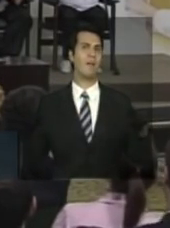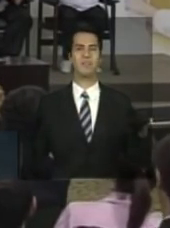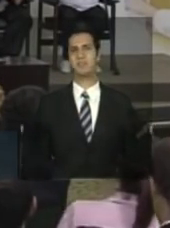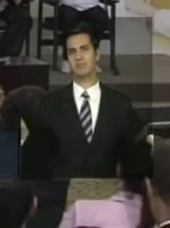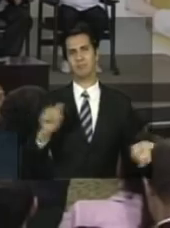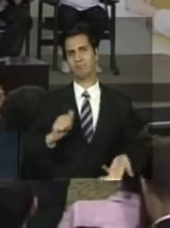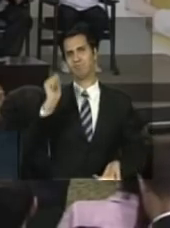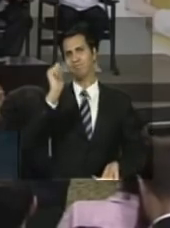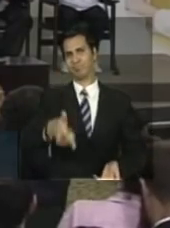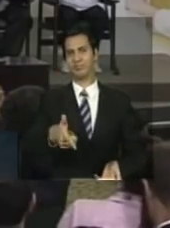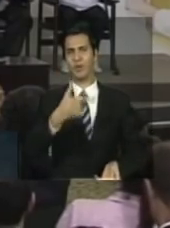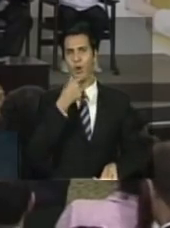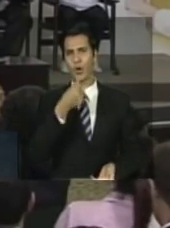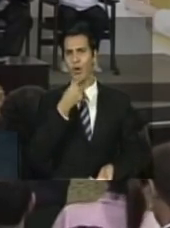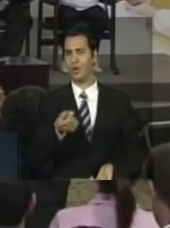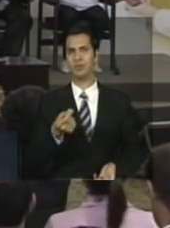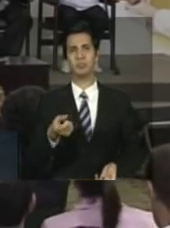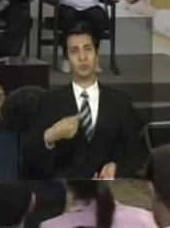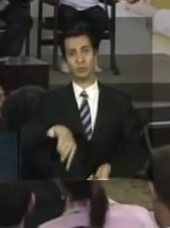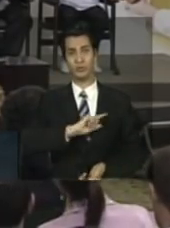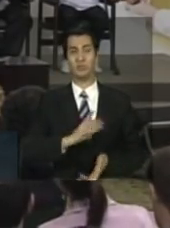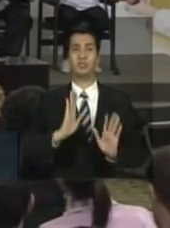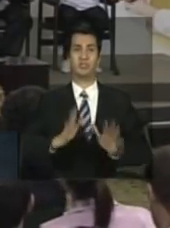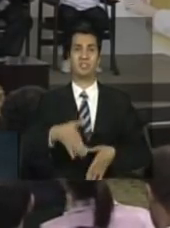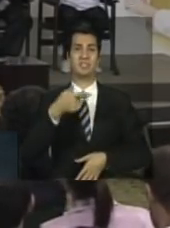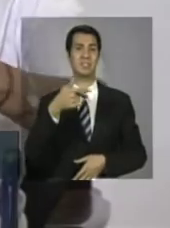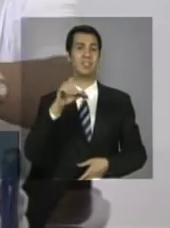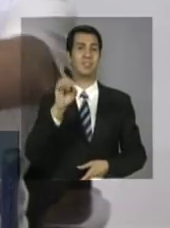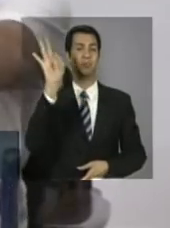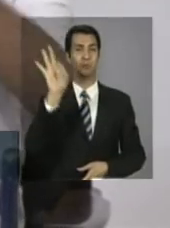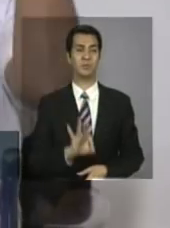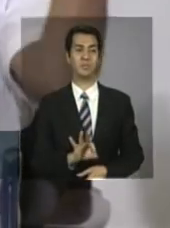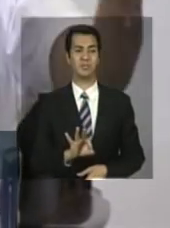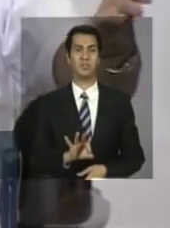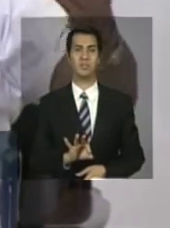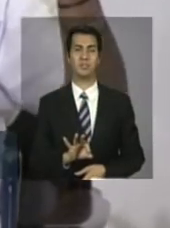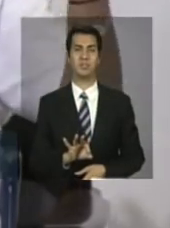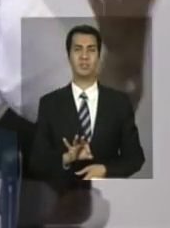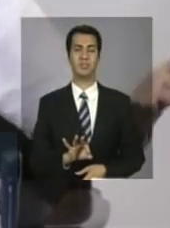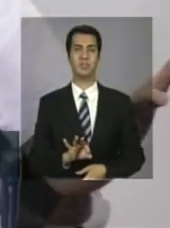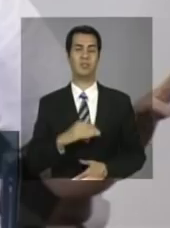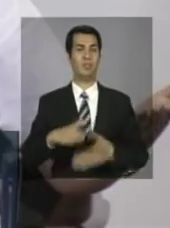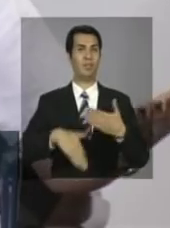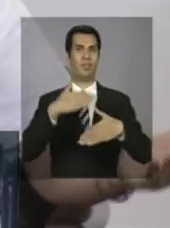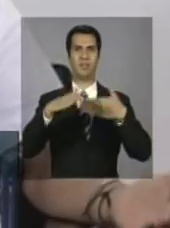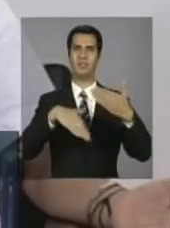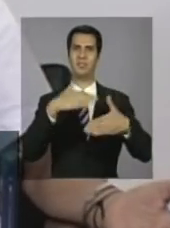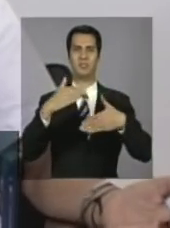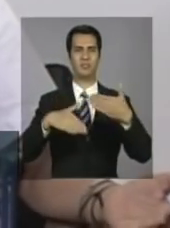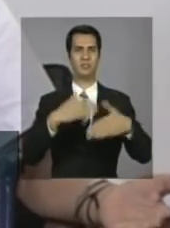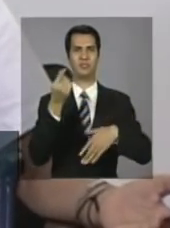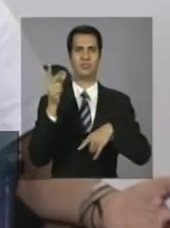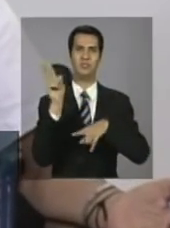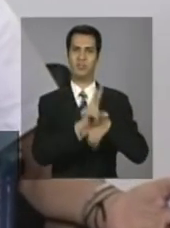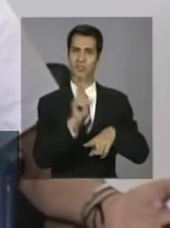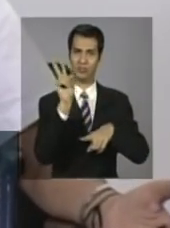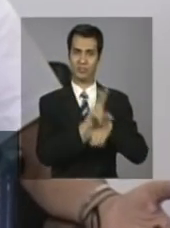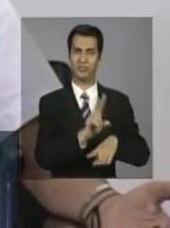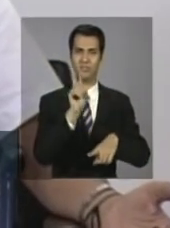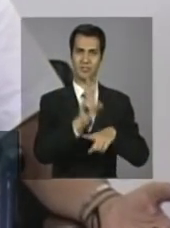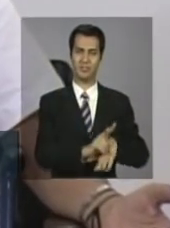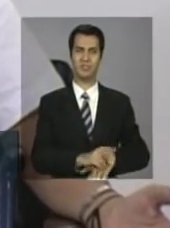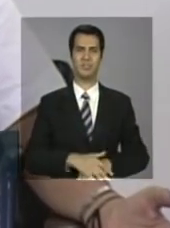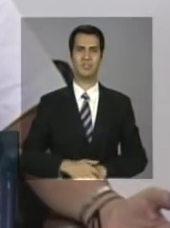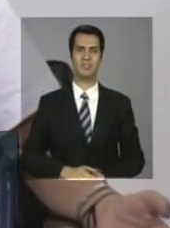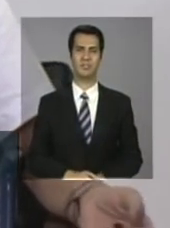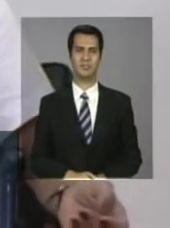Nós mulheres já estamos praticamente nos 70% em desenvolvimento de crédito, né? Não,